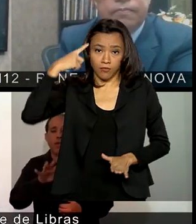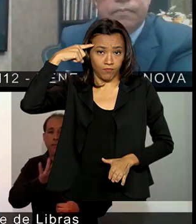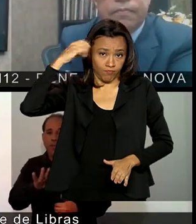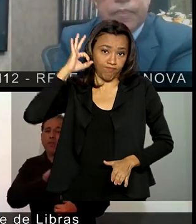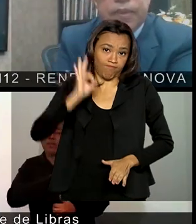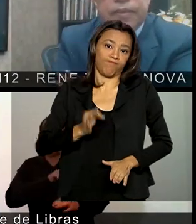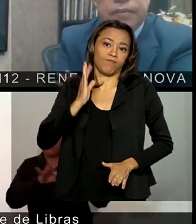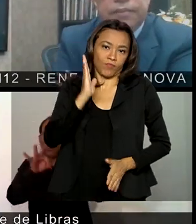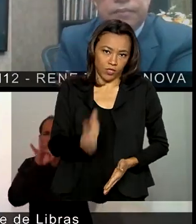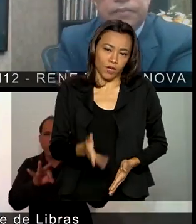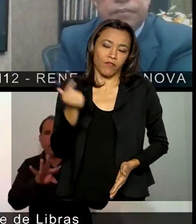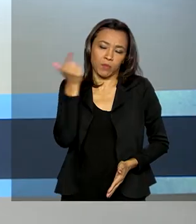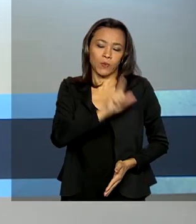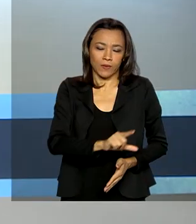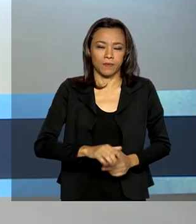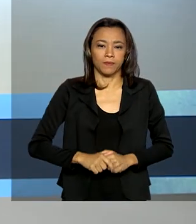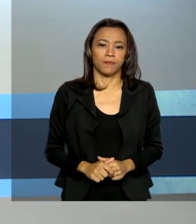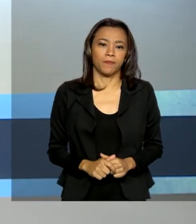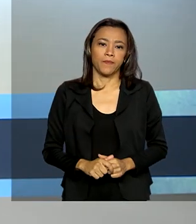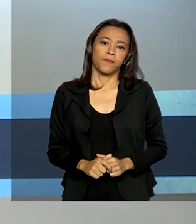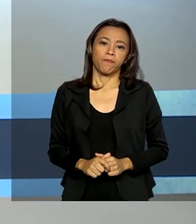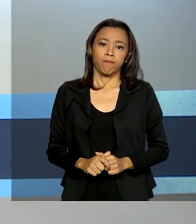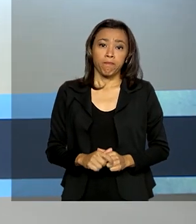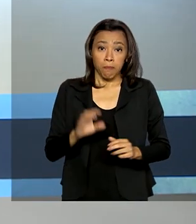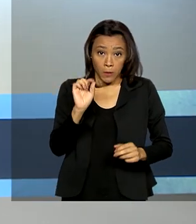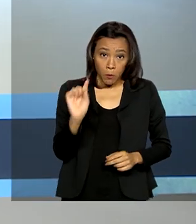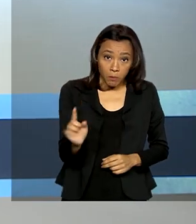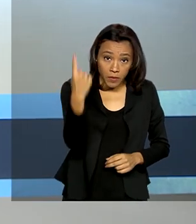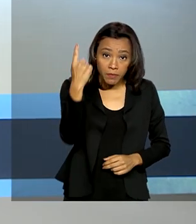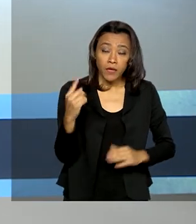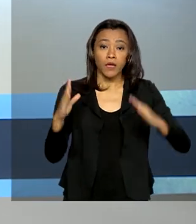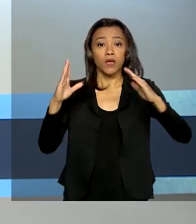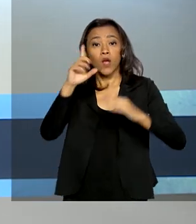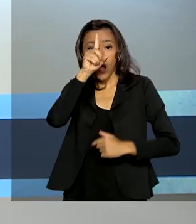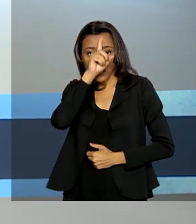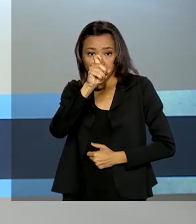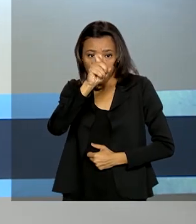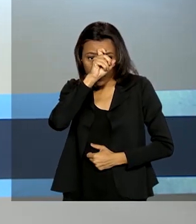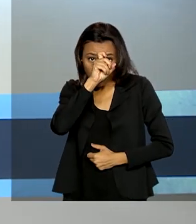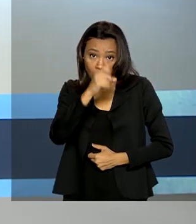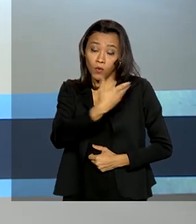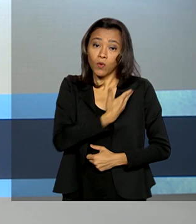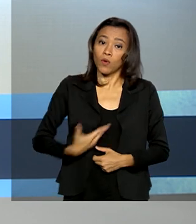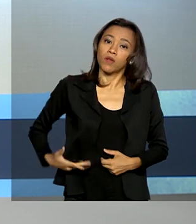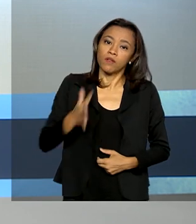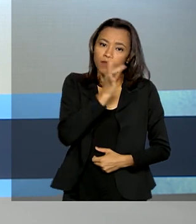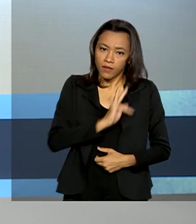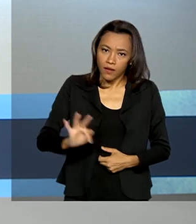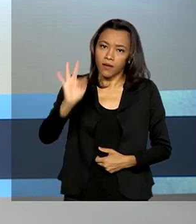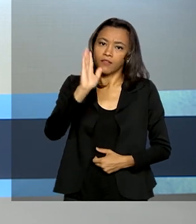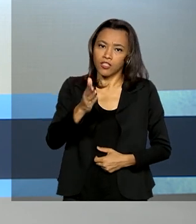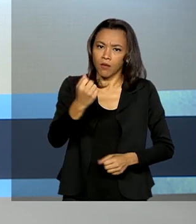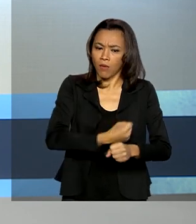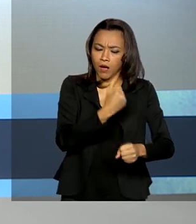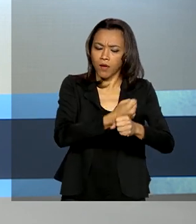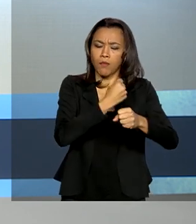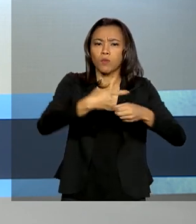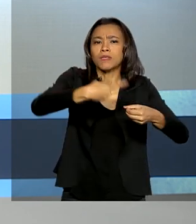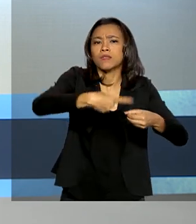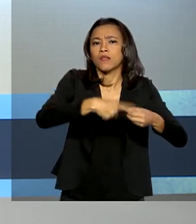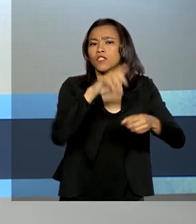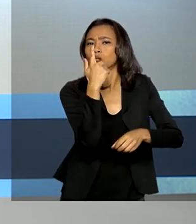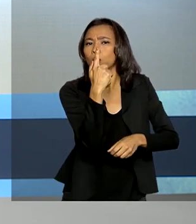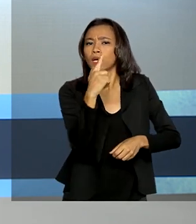que chegaremos lá. O primeiro hospital de campanha da União está sendo construído na cidade de Águas Lindas, em